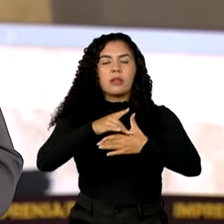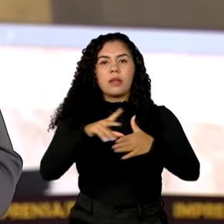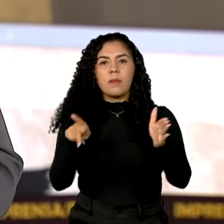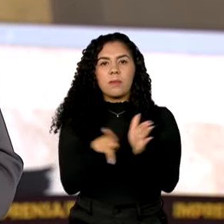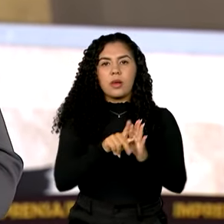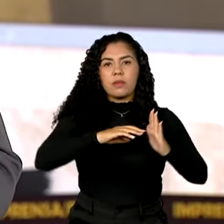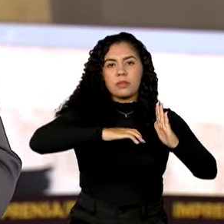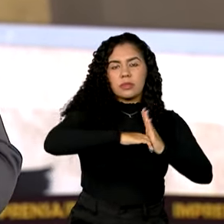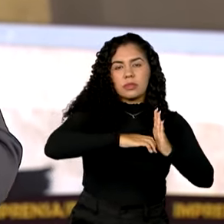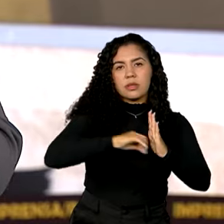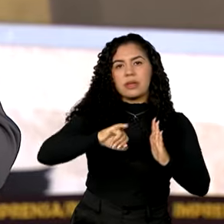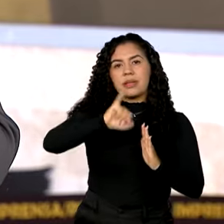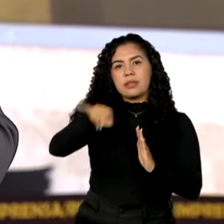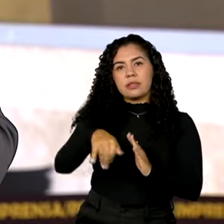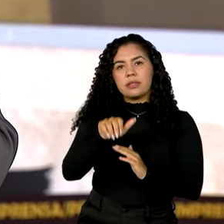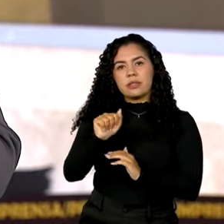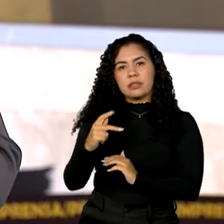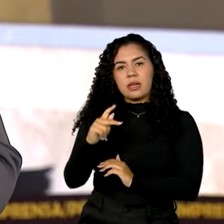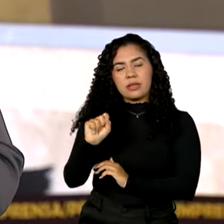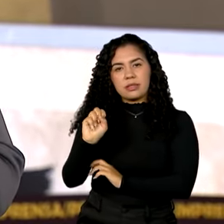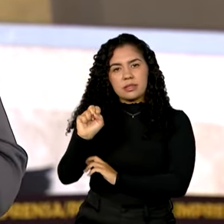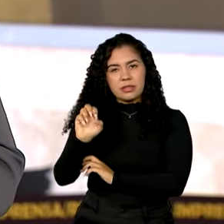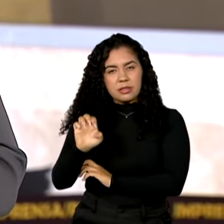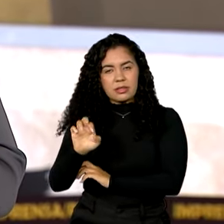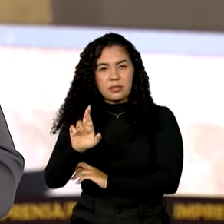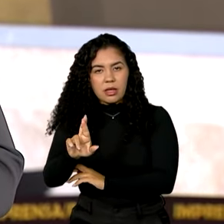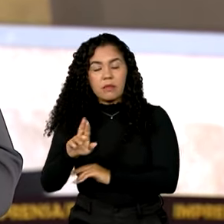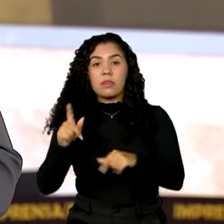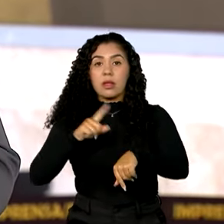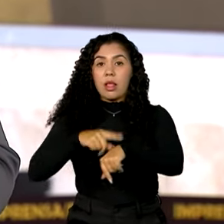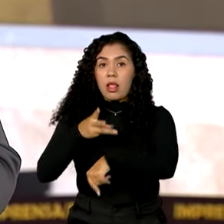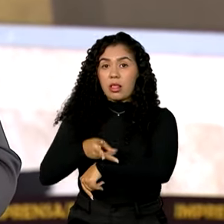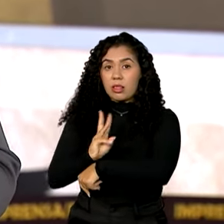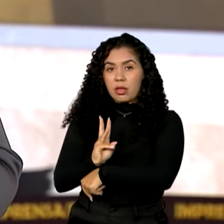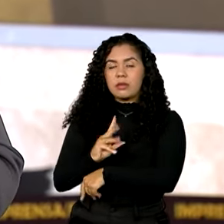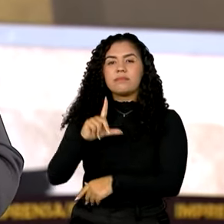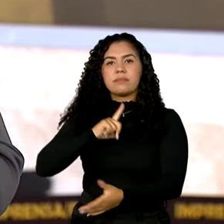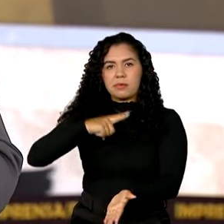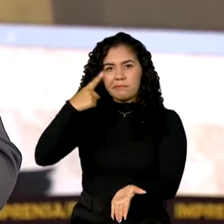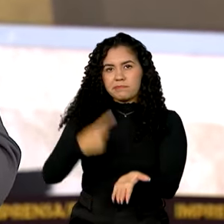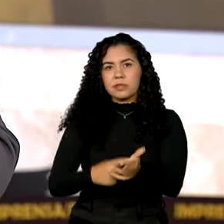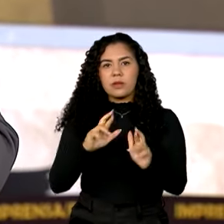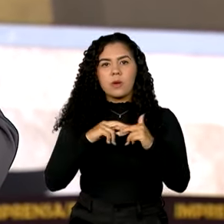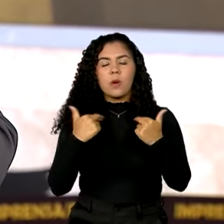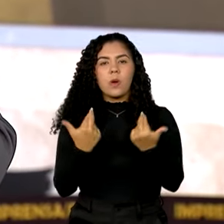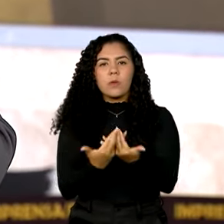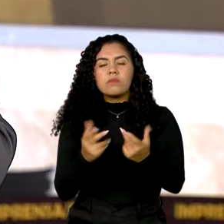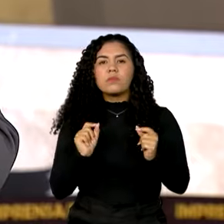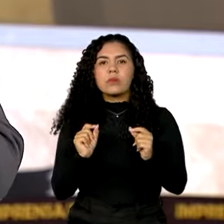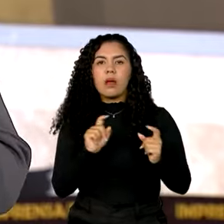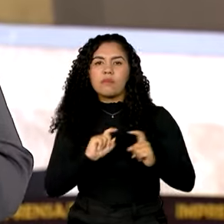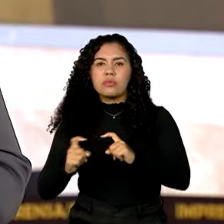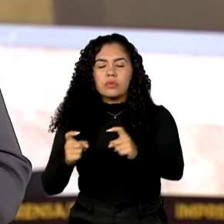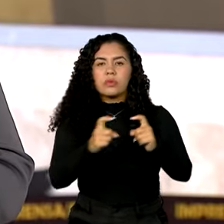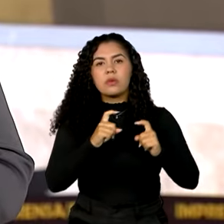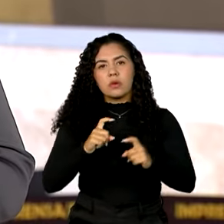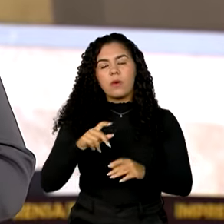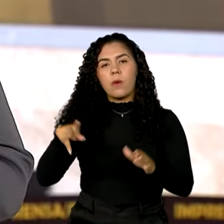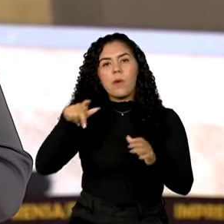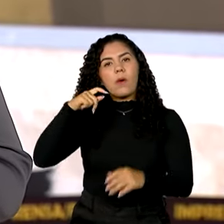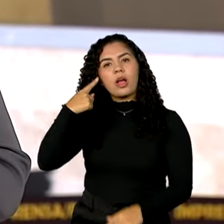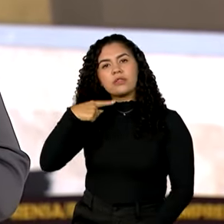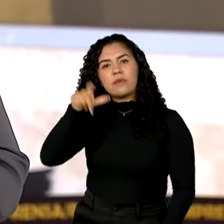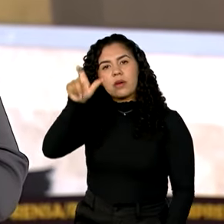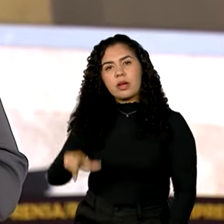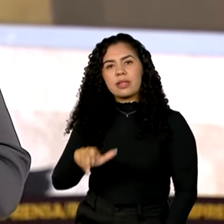o senador Jacques Wagner. E às três da tarde, hoje, o presidente tem mais uma agenda. Dessa vez, é uma reunião com o advogado-geral da União,